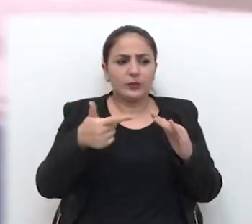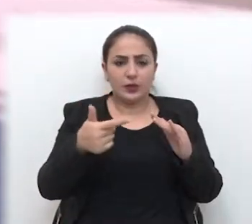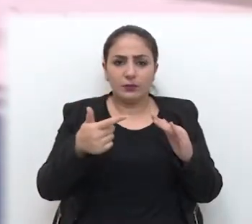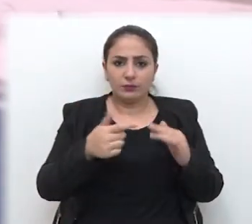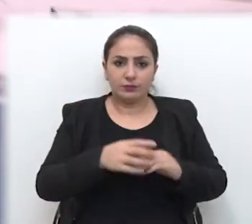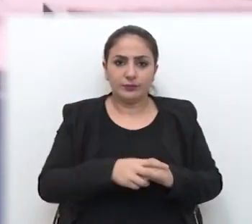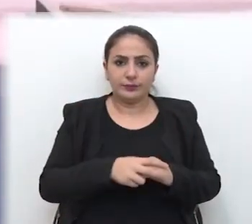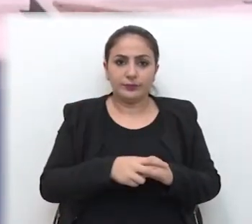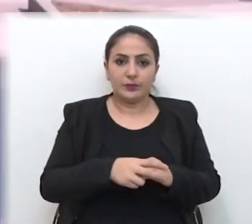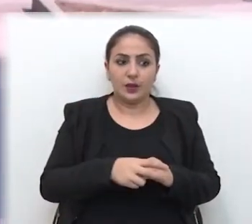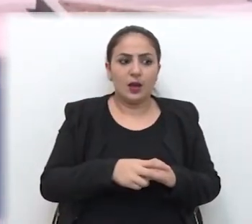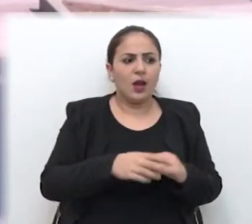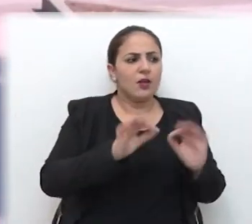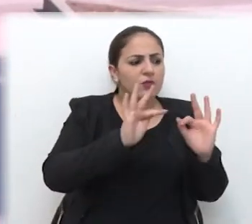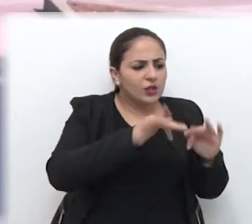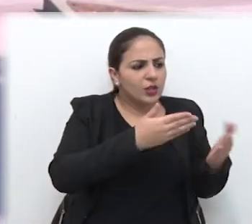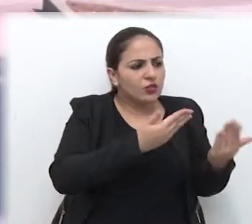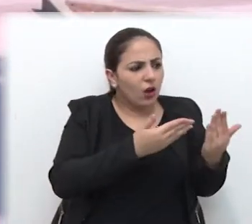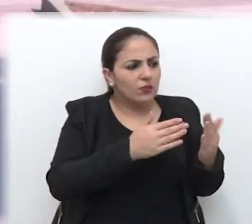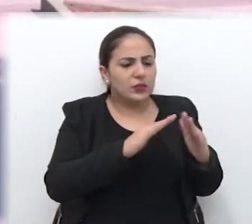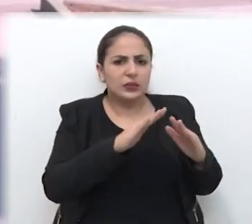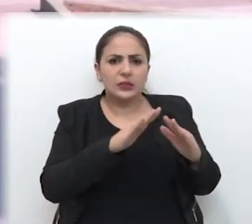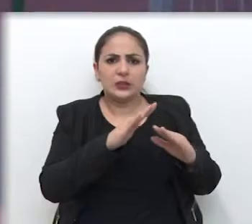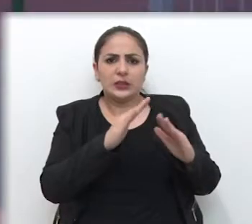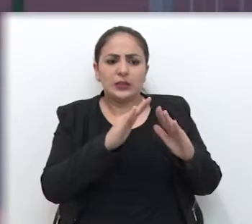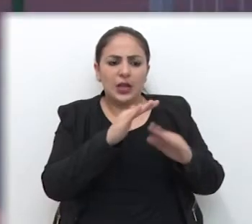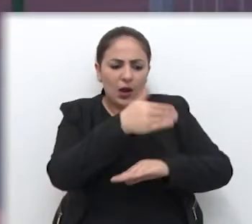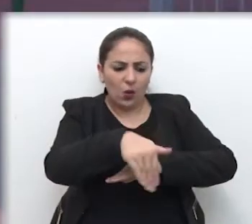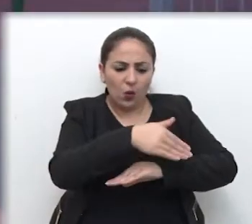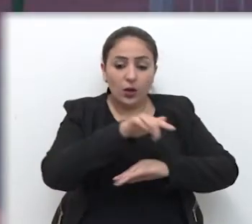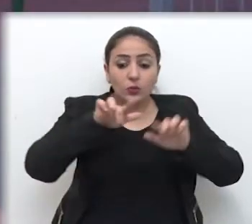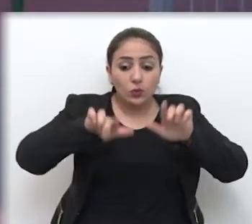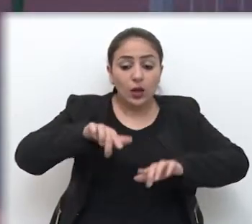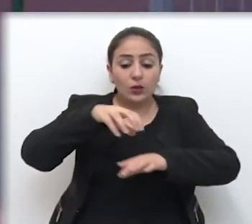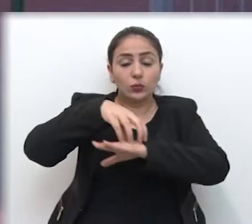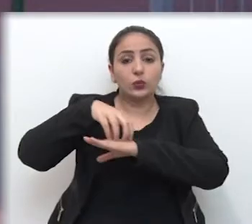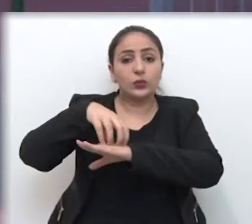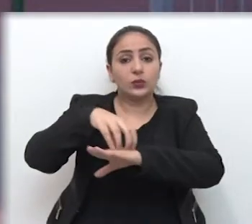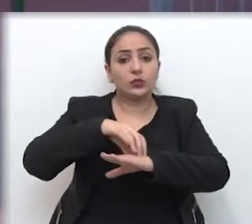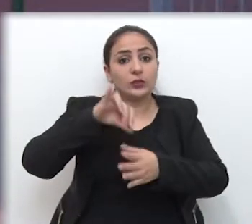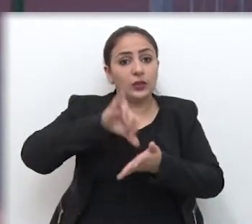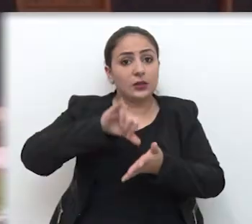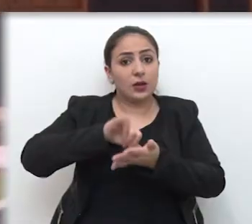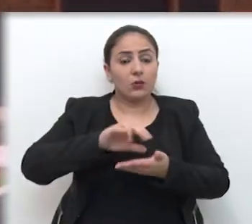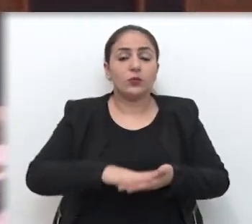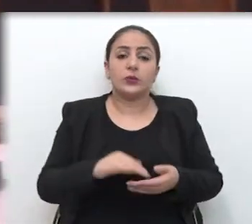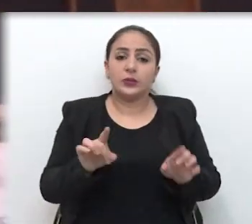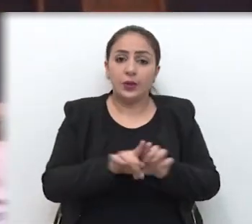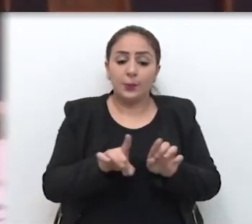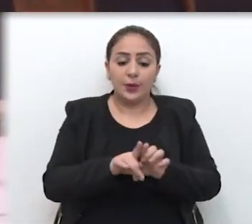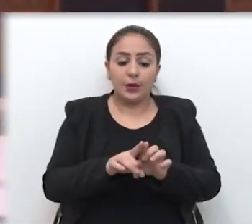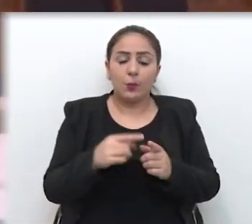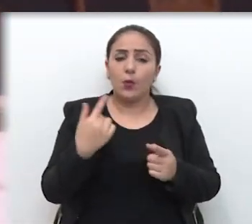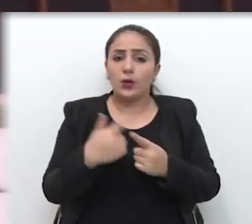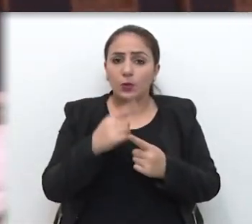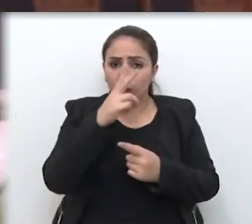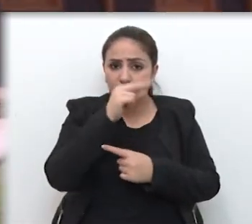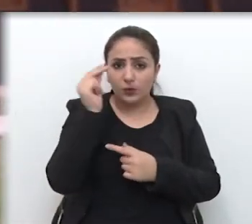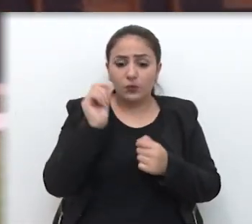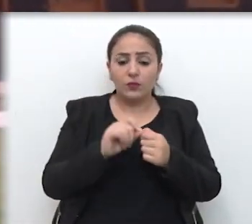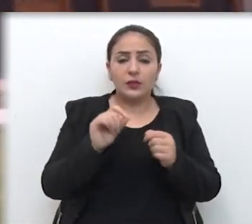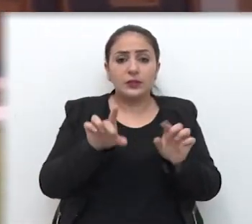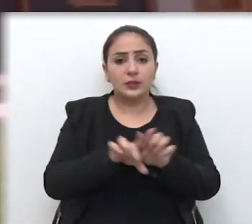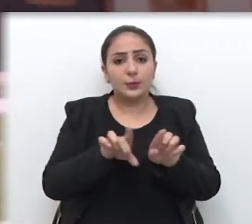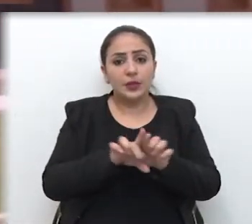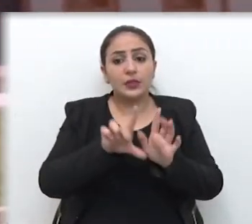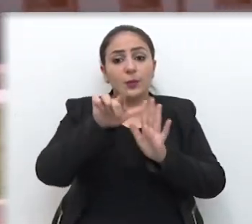Tirar o jovem da rua, aqui é um ponto turístico, é um ponto central, e nada impede também que o executivo municipal depois faça as